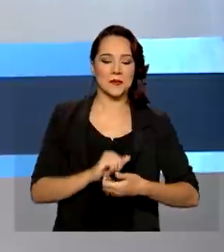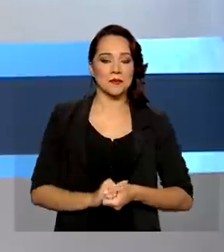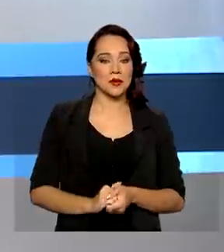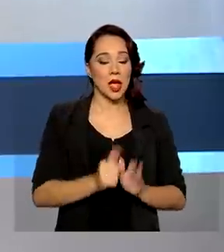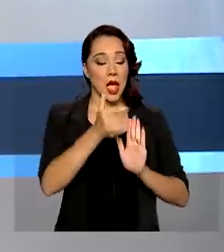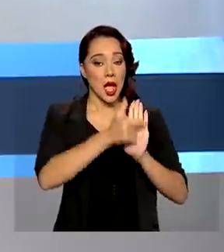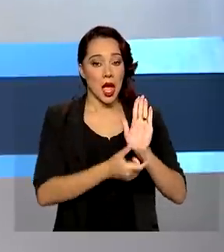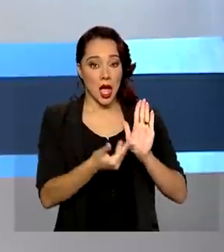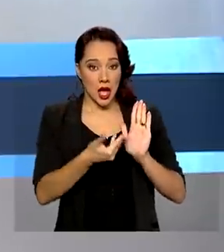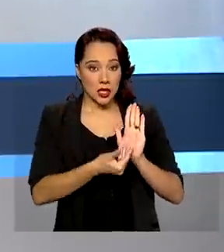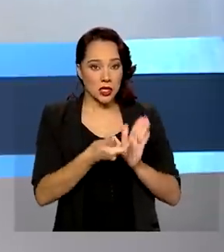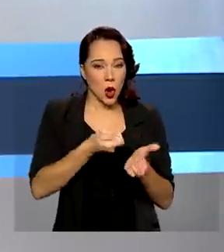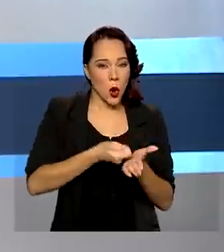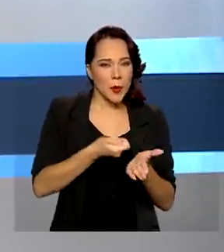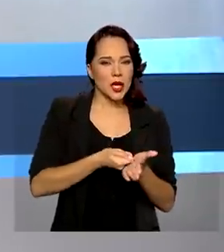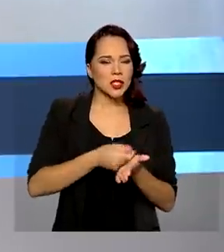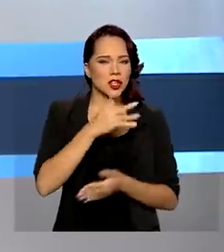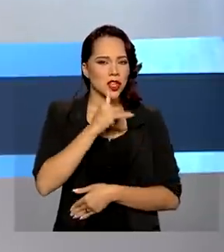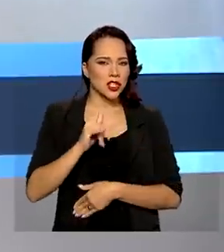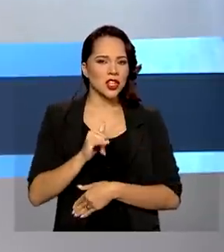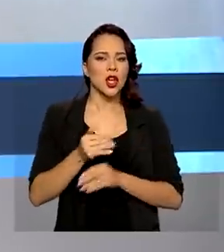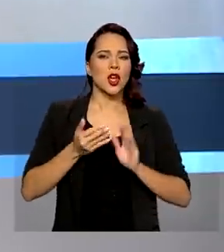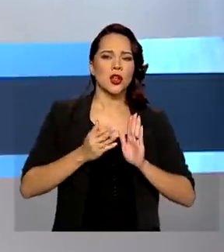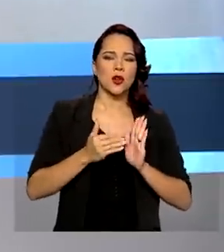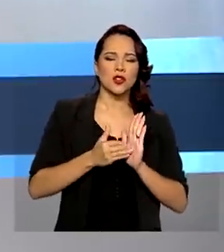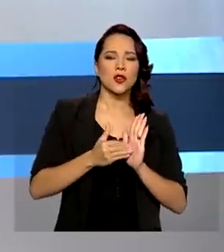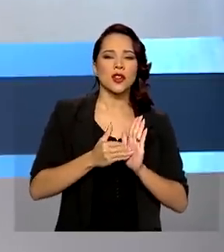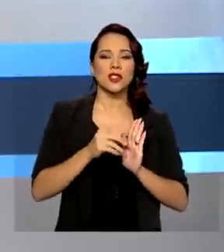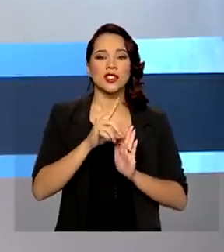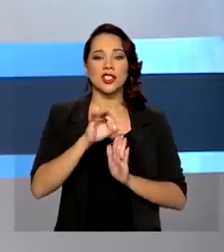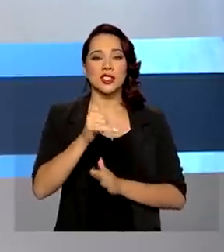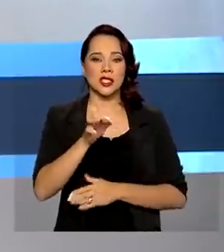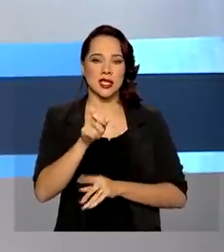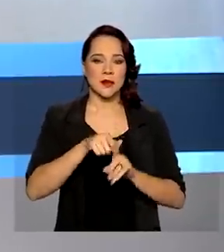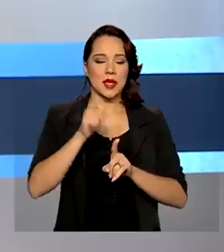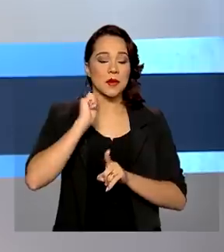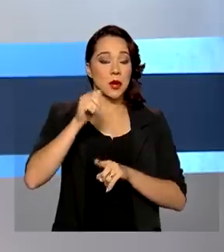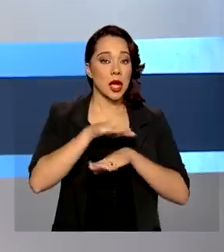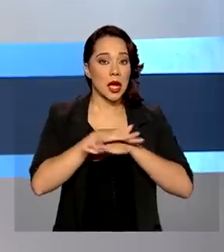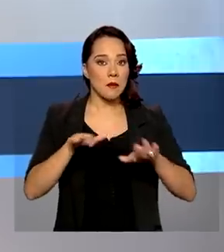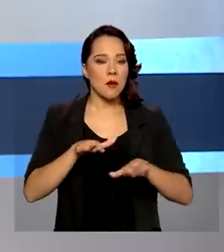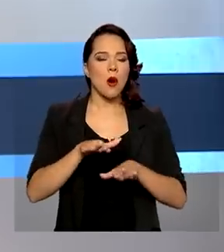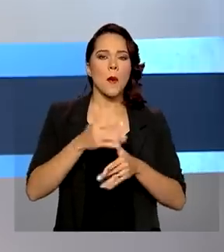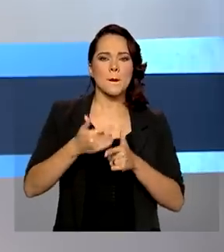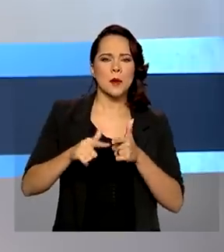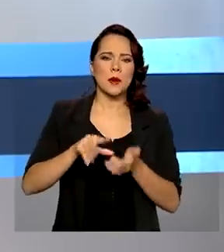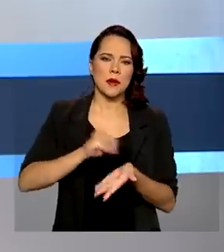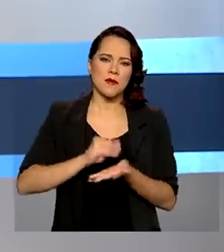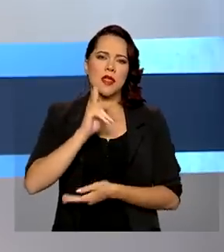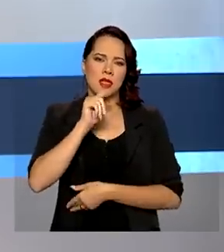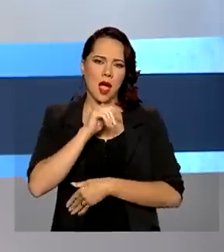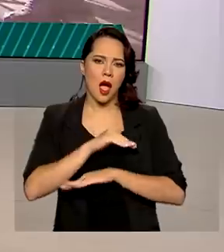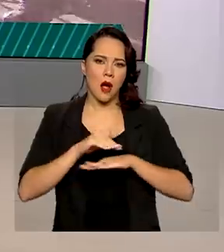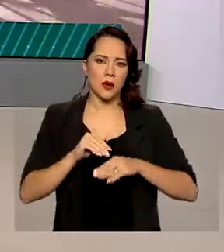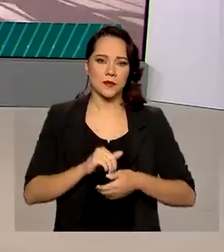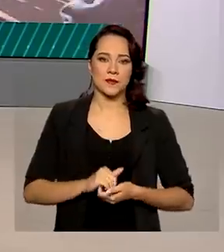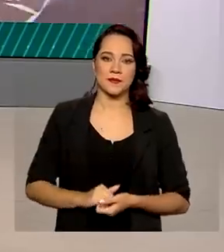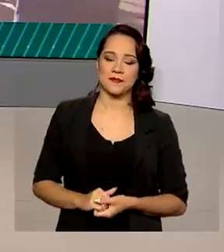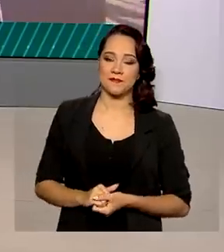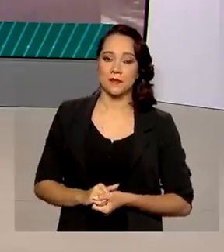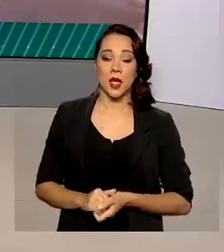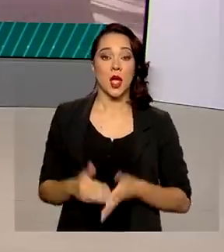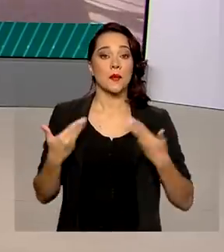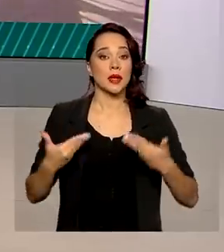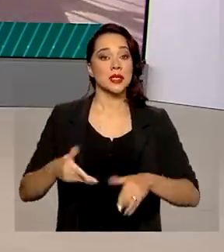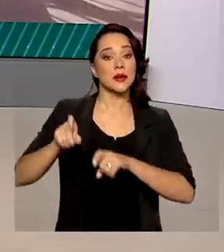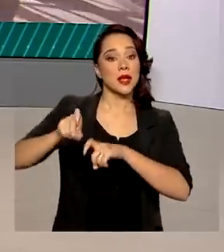bandeira segue nesse patamar desde o dia 16 de abril, quando acabou a vigência da bandeira escassez hídrica. O